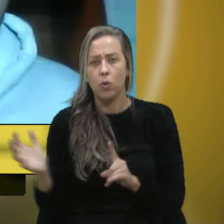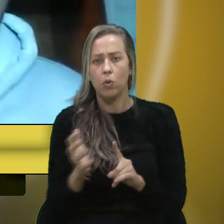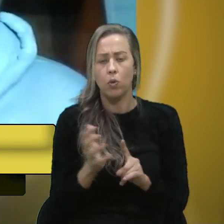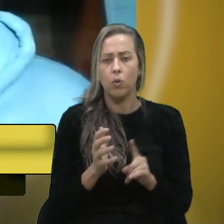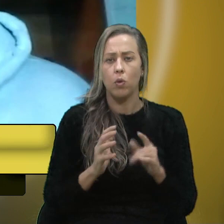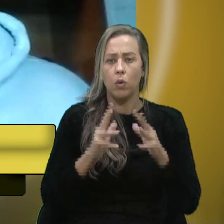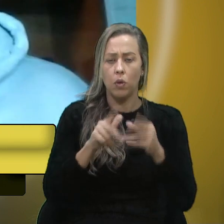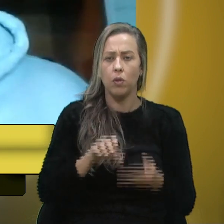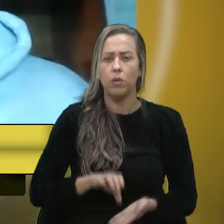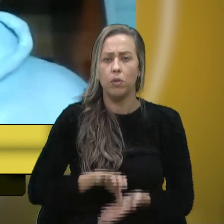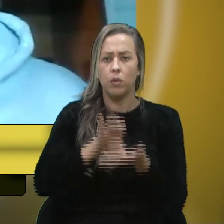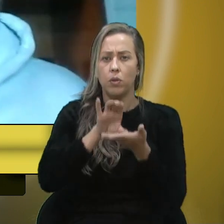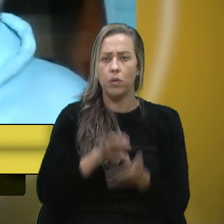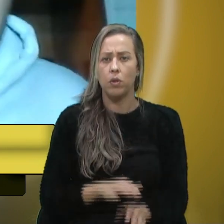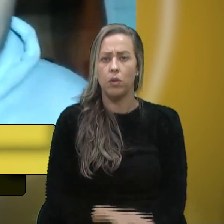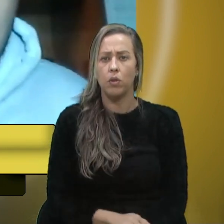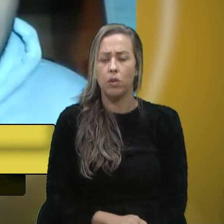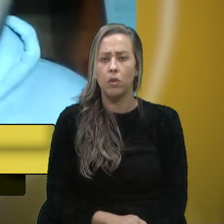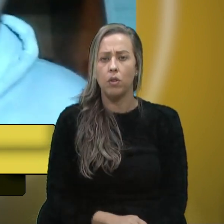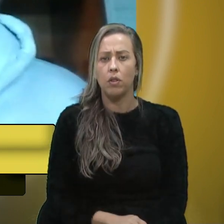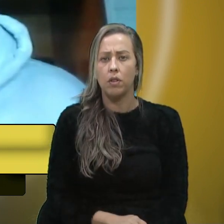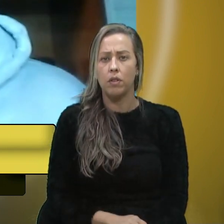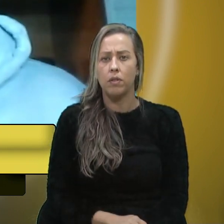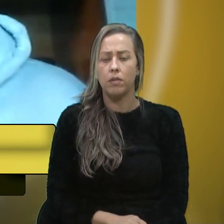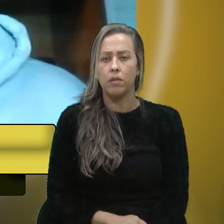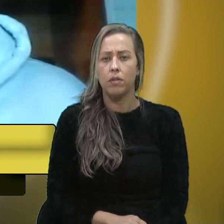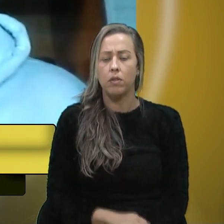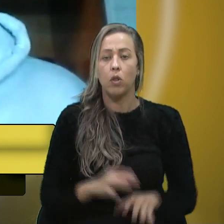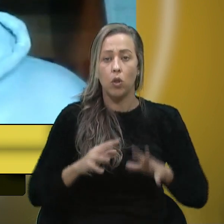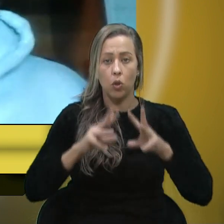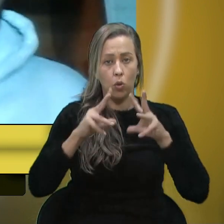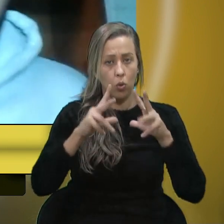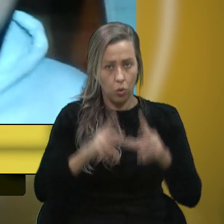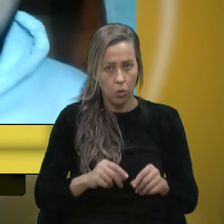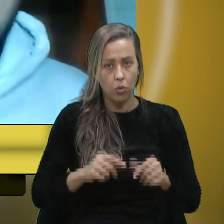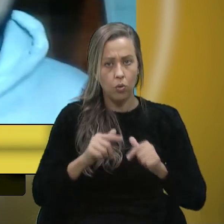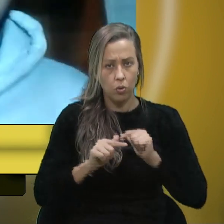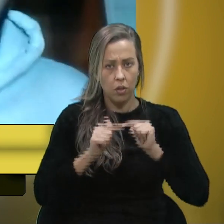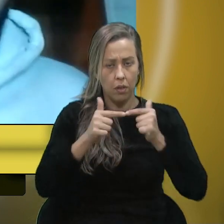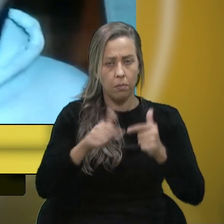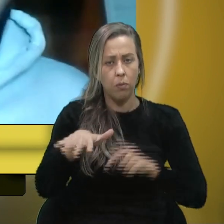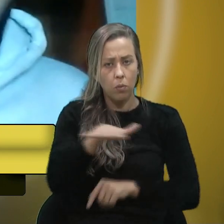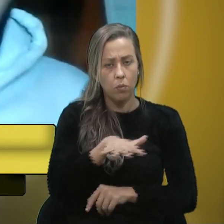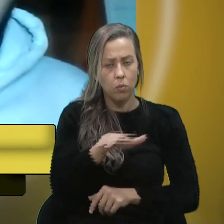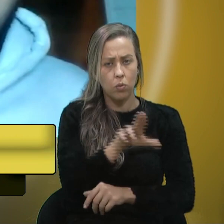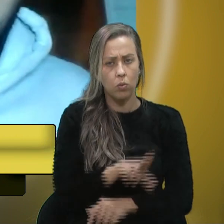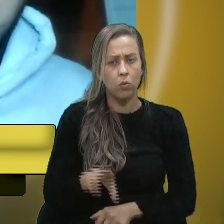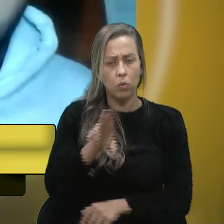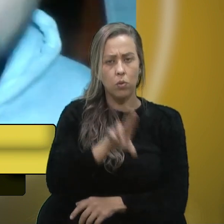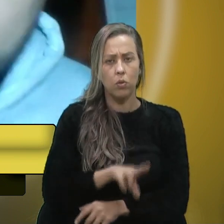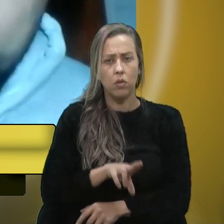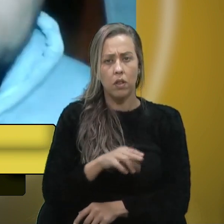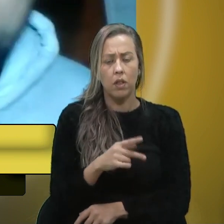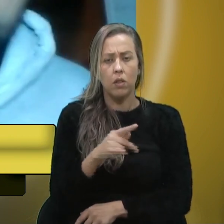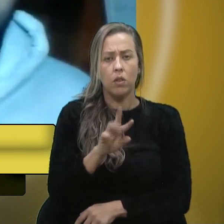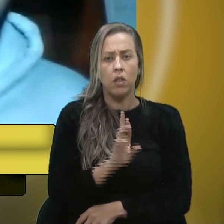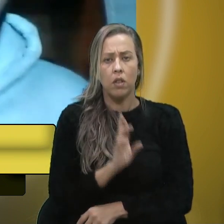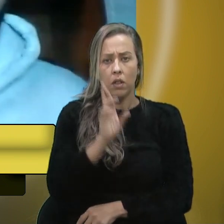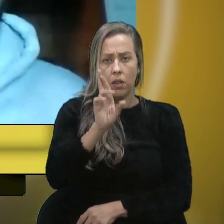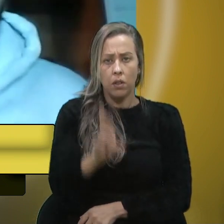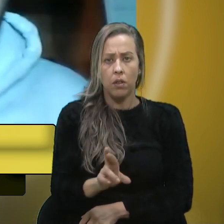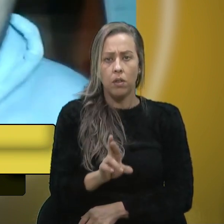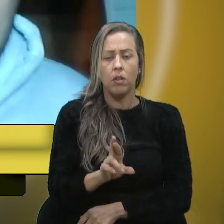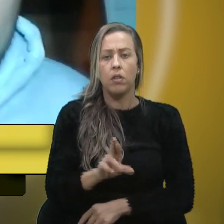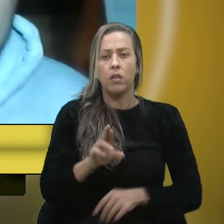pelo conselho em que os conselheiros né através eh da da sua representatividade